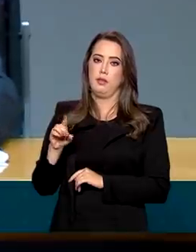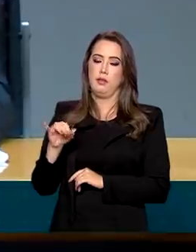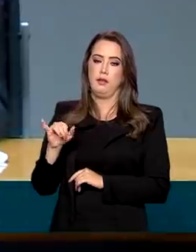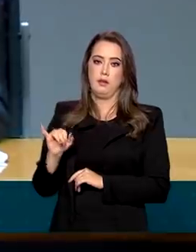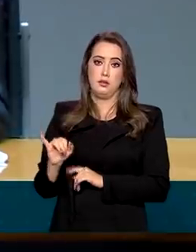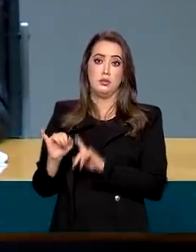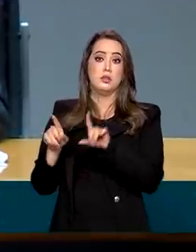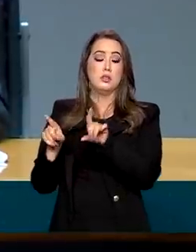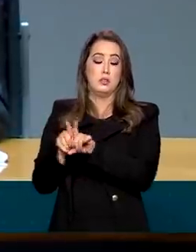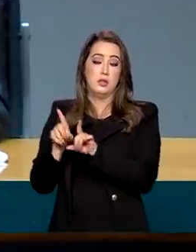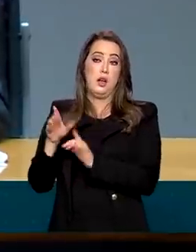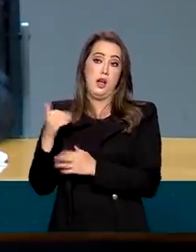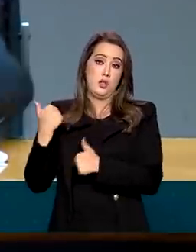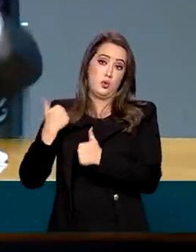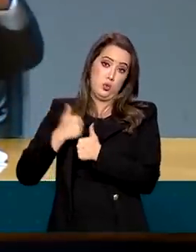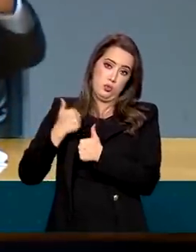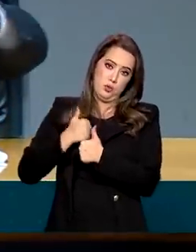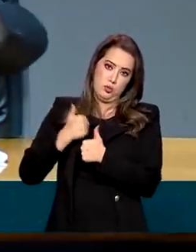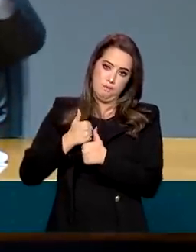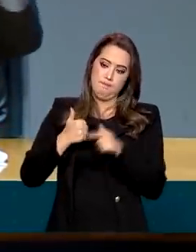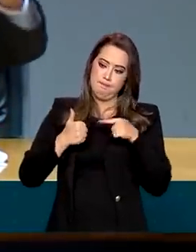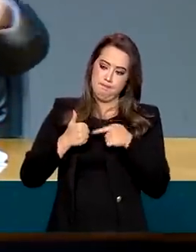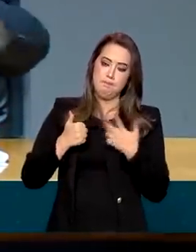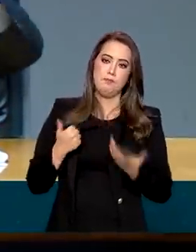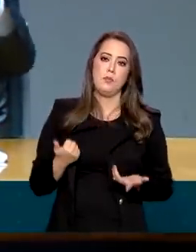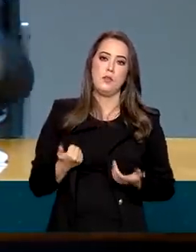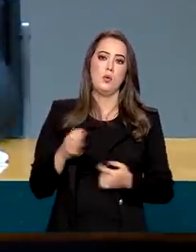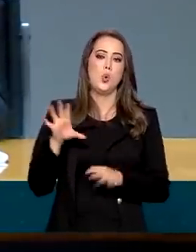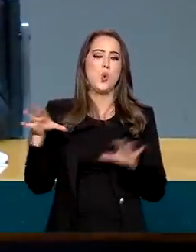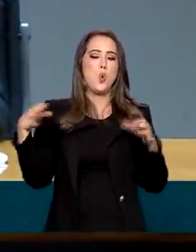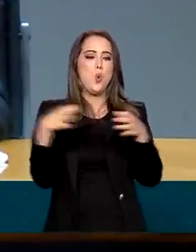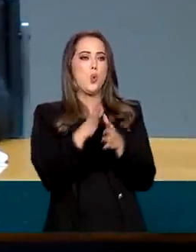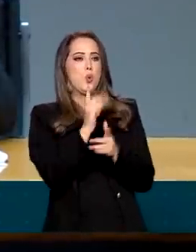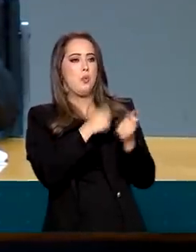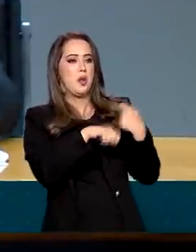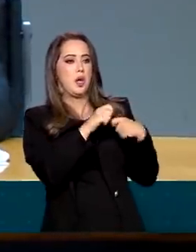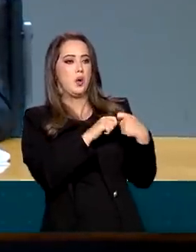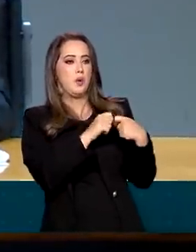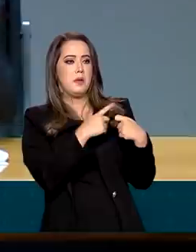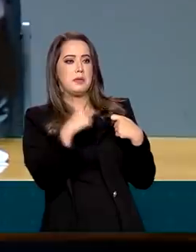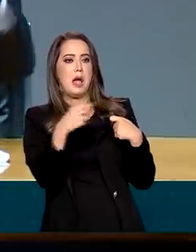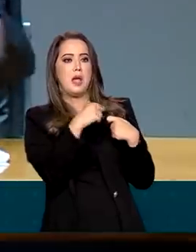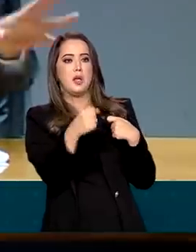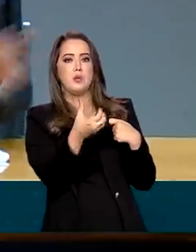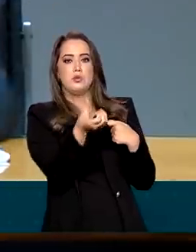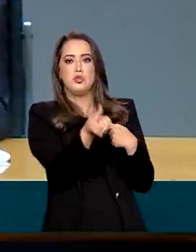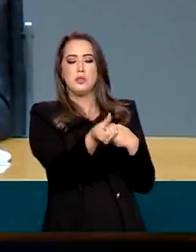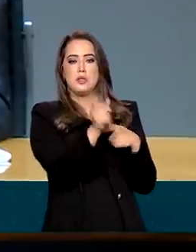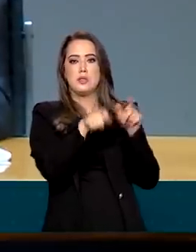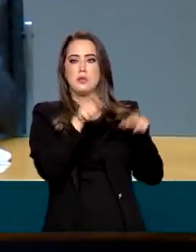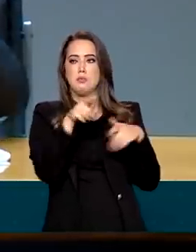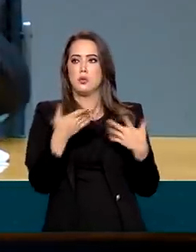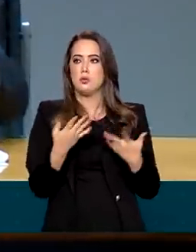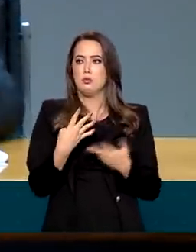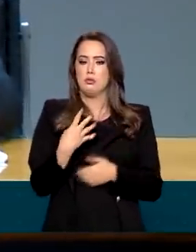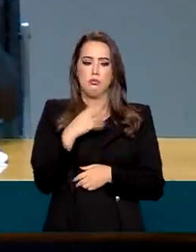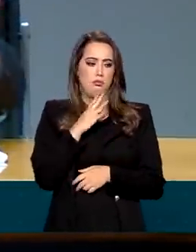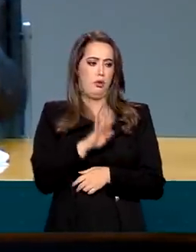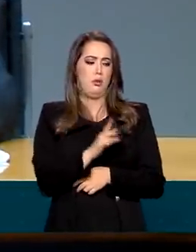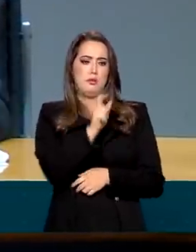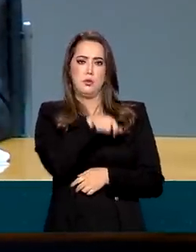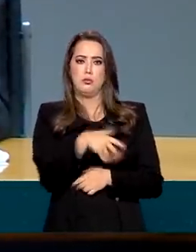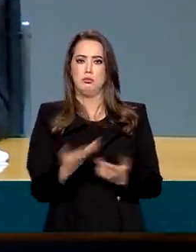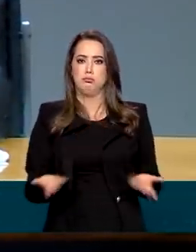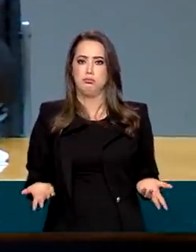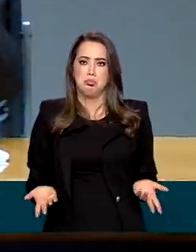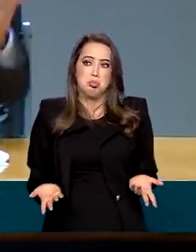diz que é interessante falar assim, a equipe, ele perdeu seis pessoas, 18 pessoas, tem pessoas que eu não conheço, eles botam na lista que eu perdi, foi uma perda terrível, eu